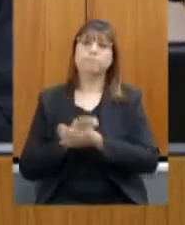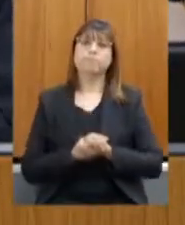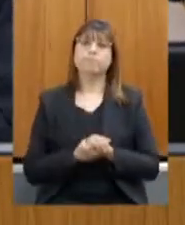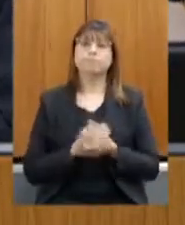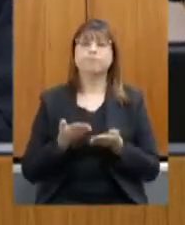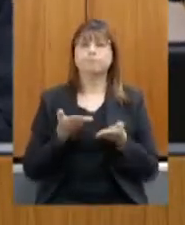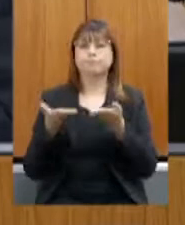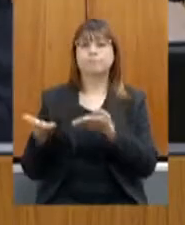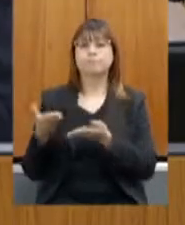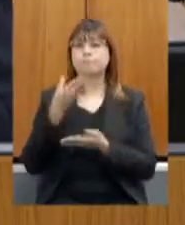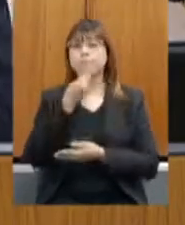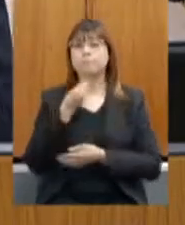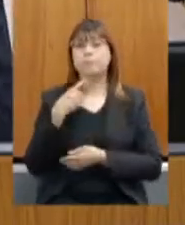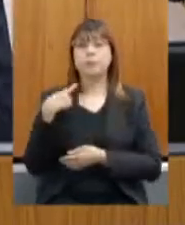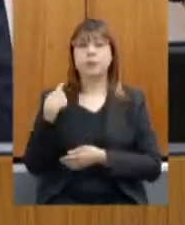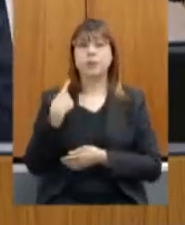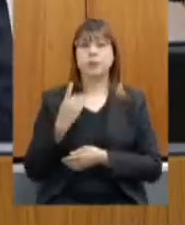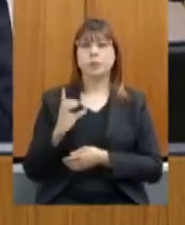deputado Bartô.